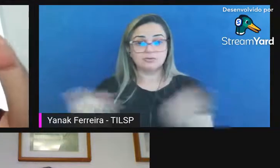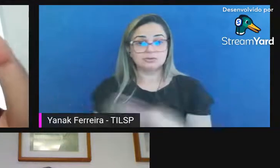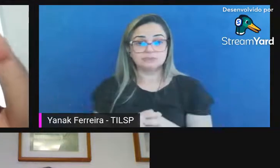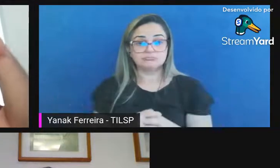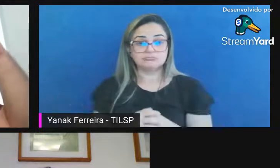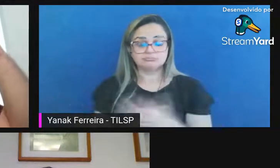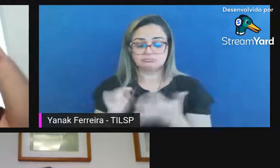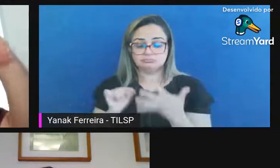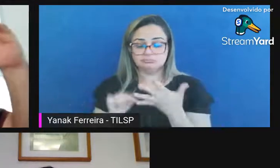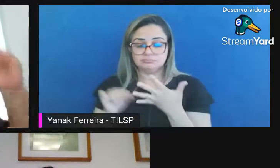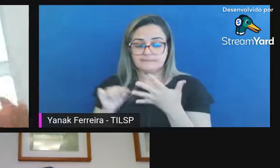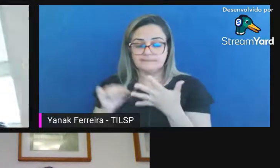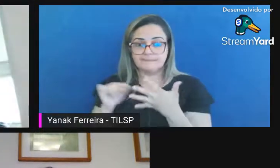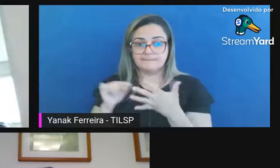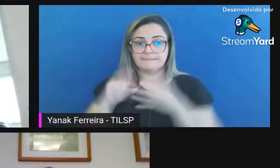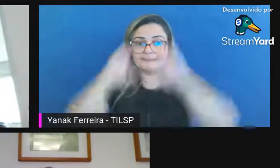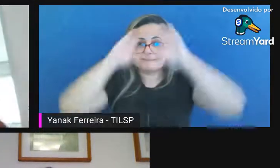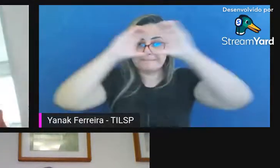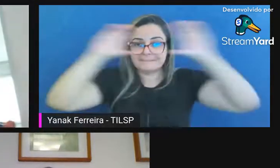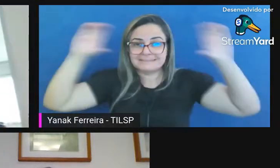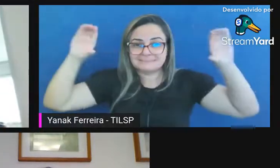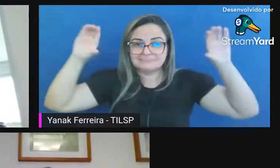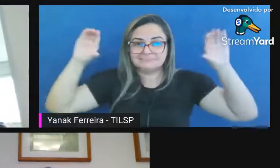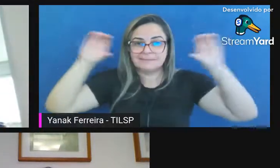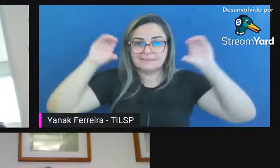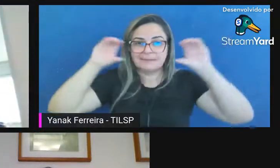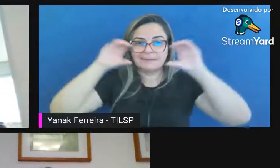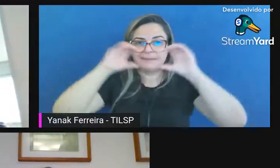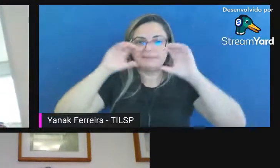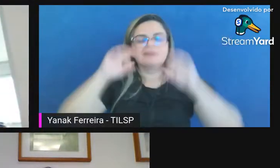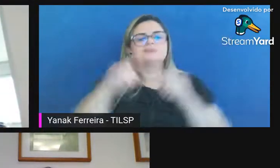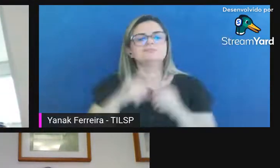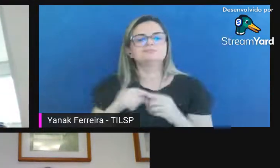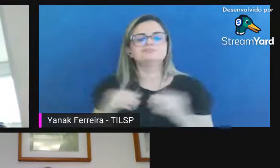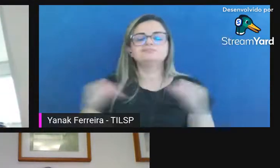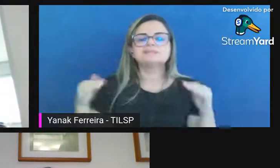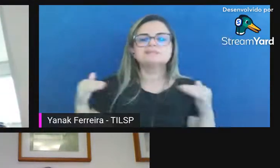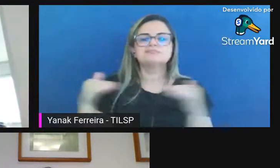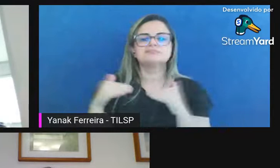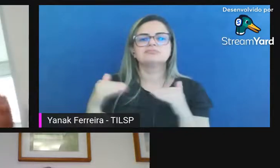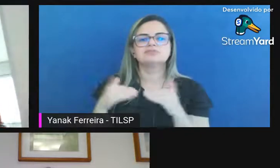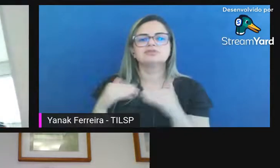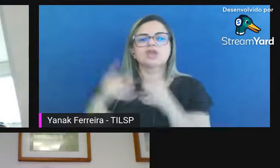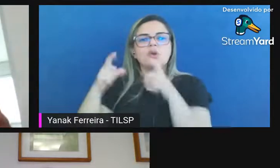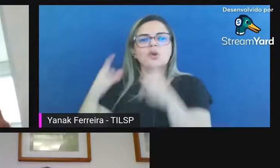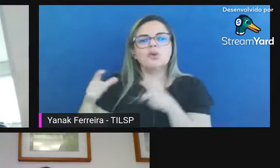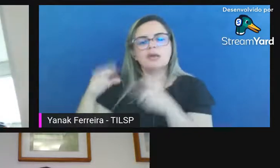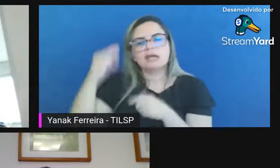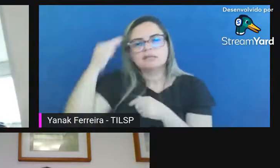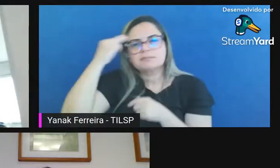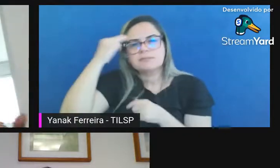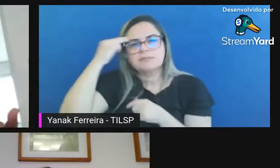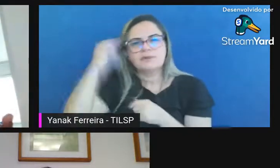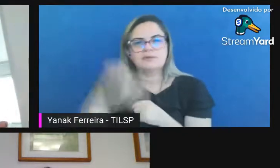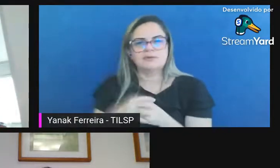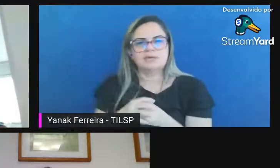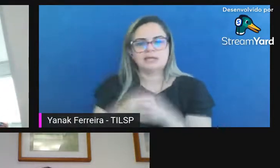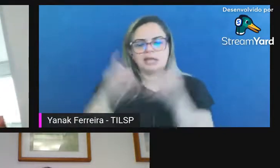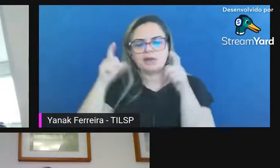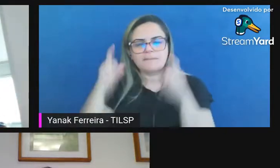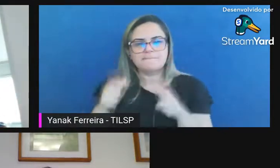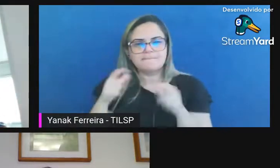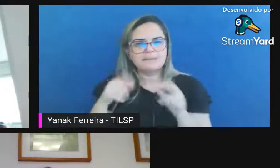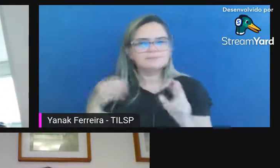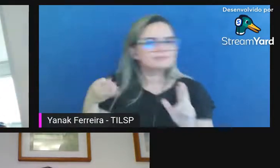digital sistêmica convergente lugar de memória o mesmo referencial para os